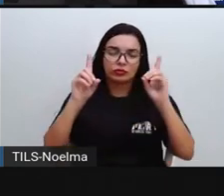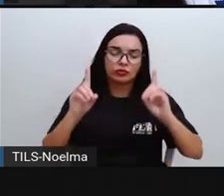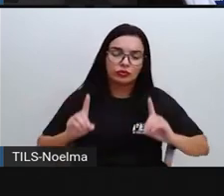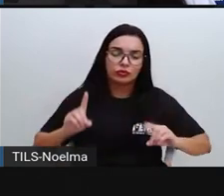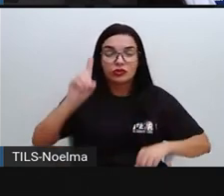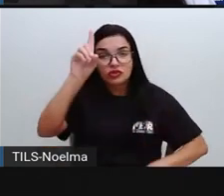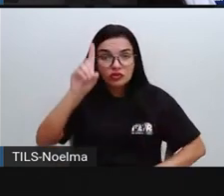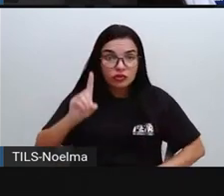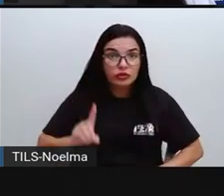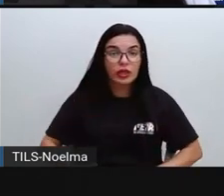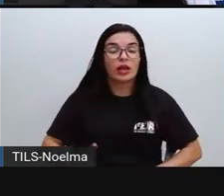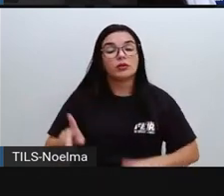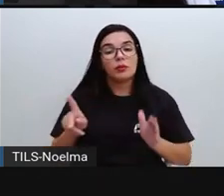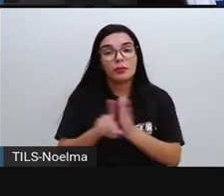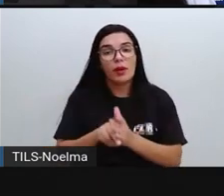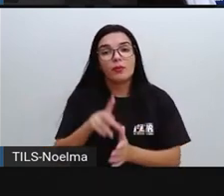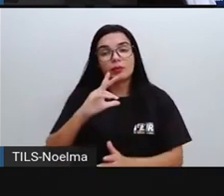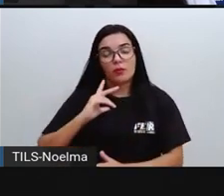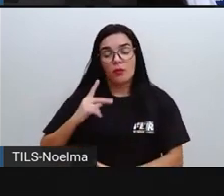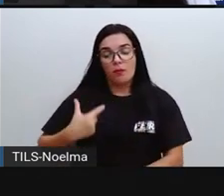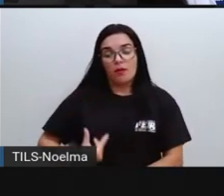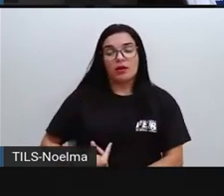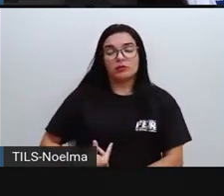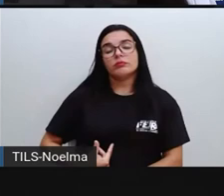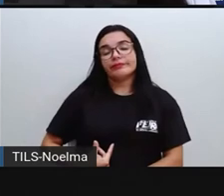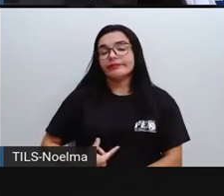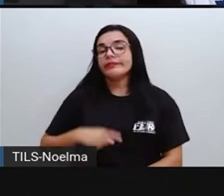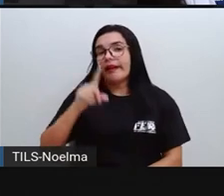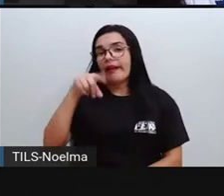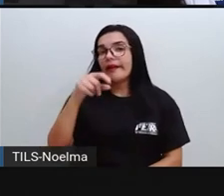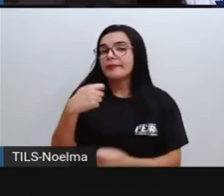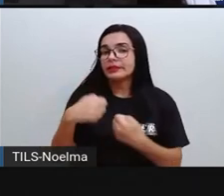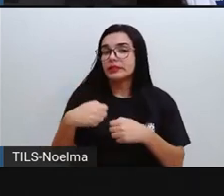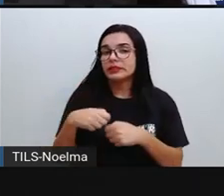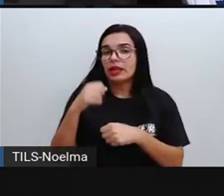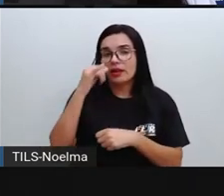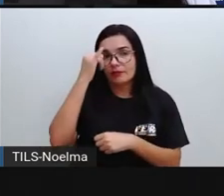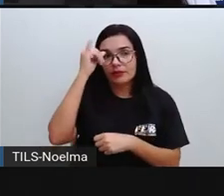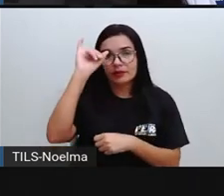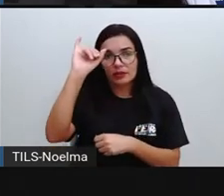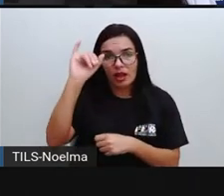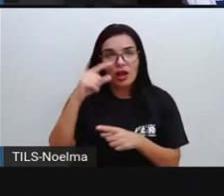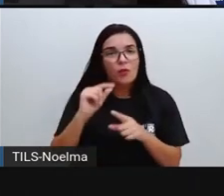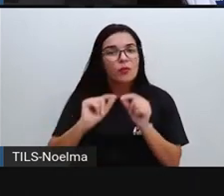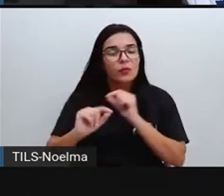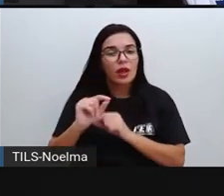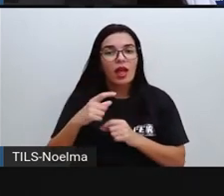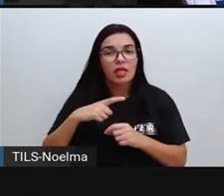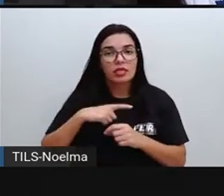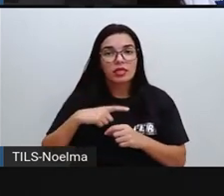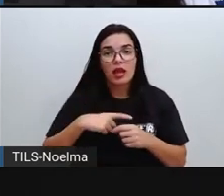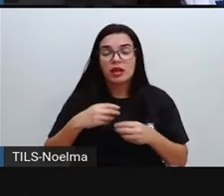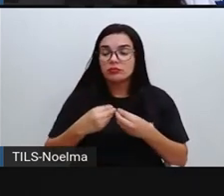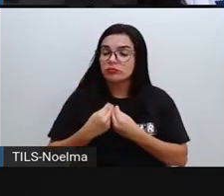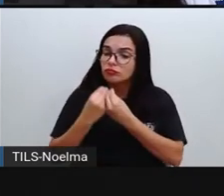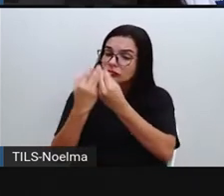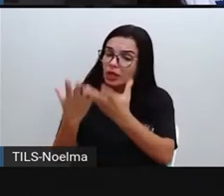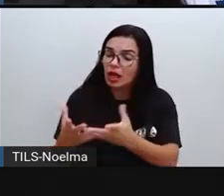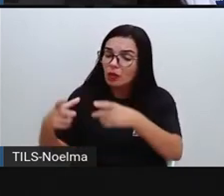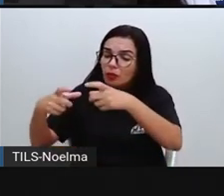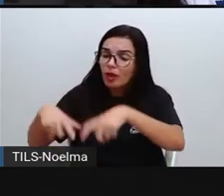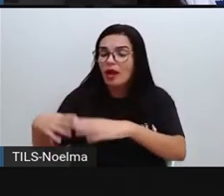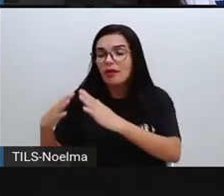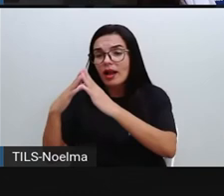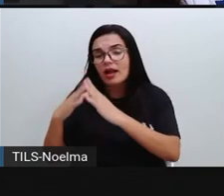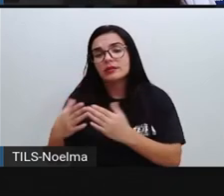retirada também dessas pessoas que vivem nas ruas, proporcionando aí um espaço para que elas possam